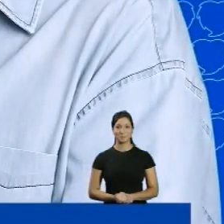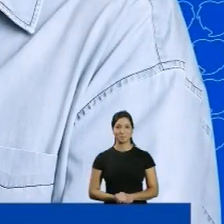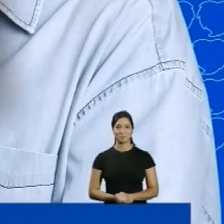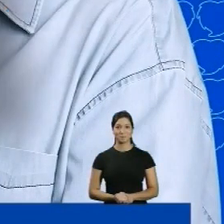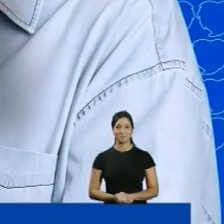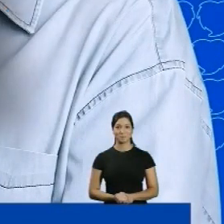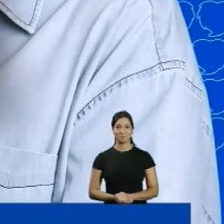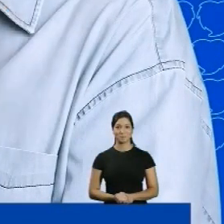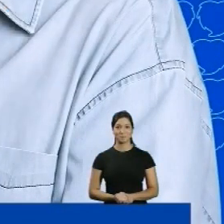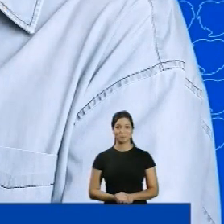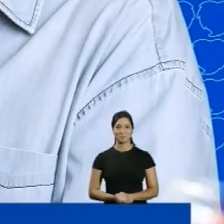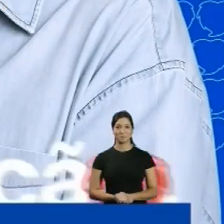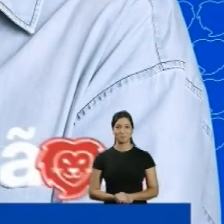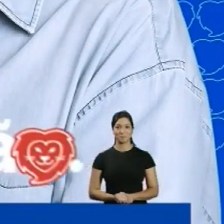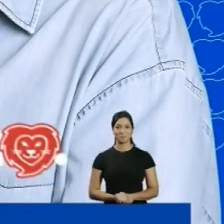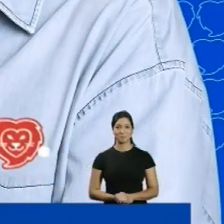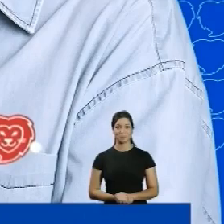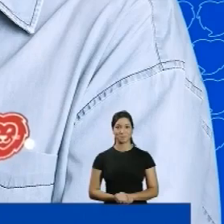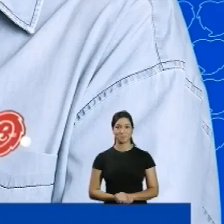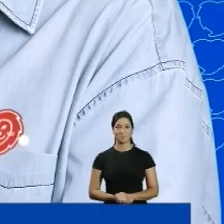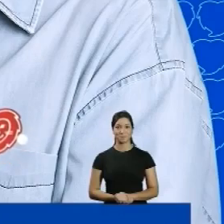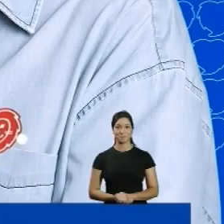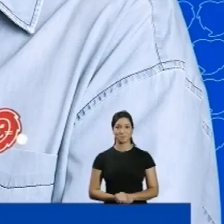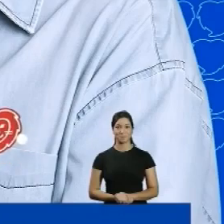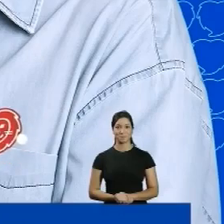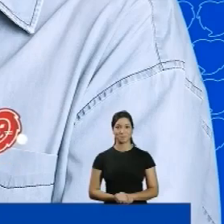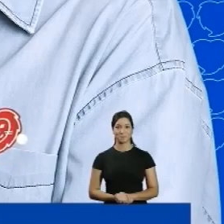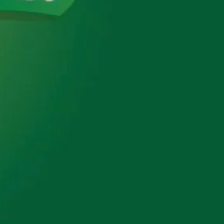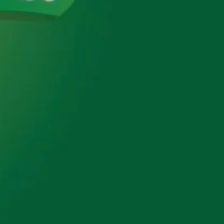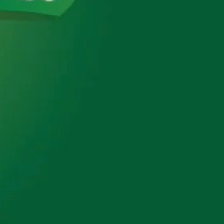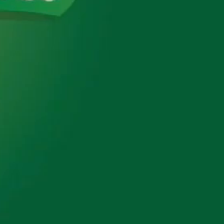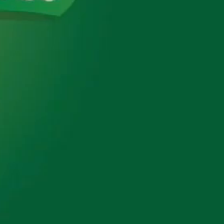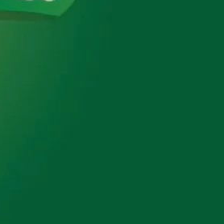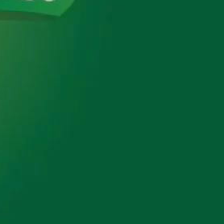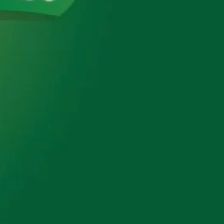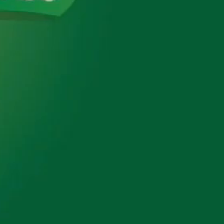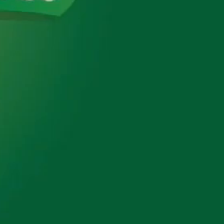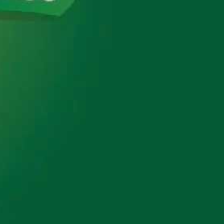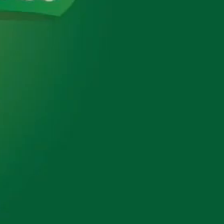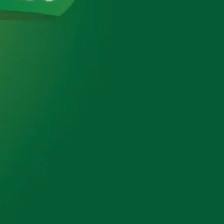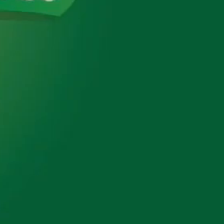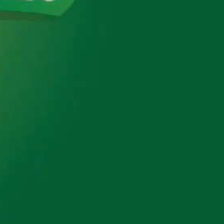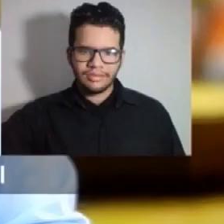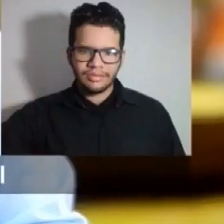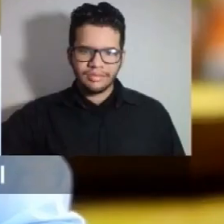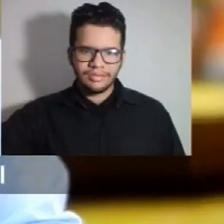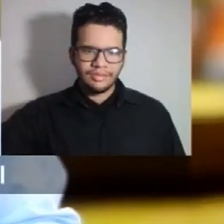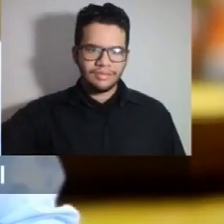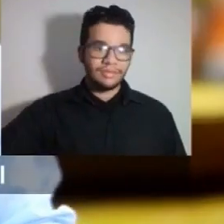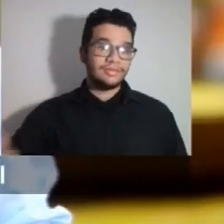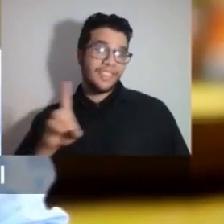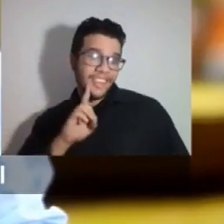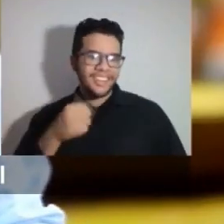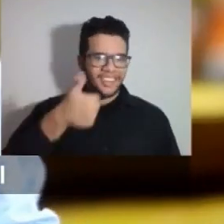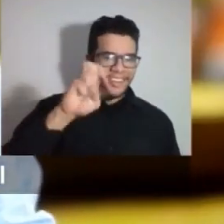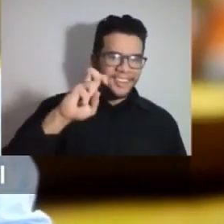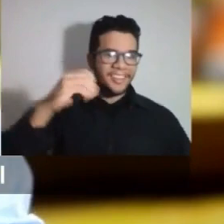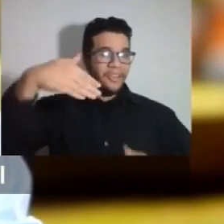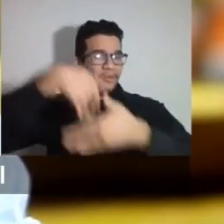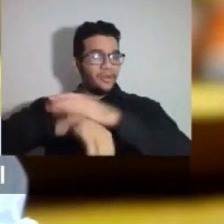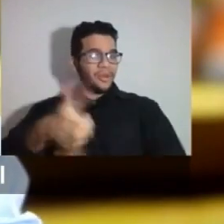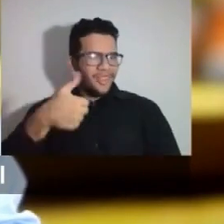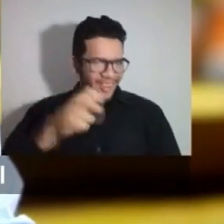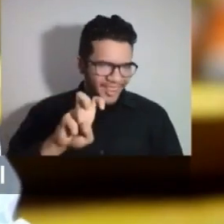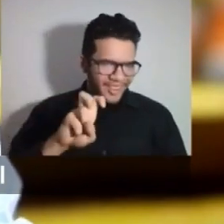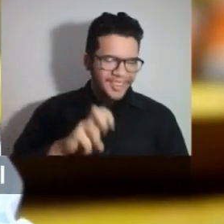Odelmo é leão Dia 15, é 15 e confirma A minha gestão terá um